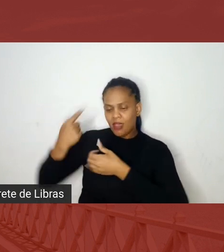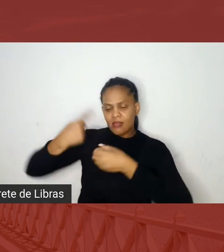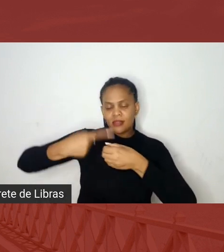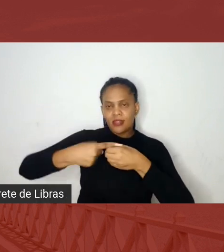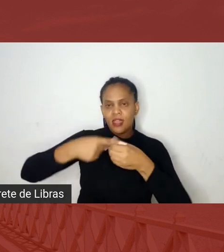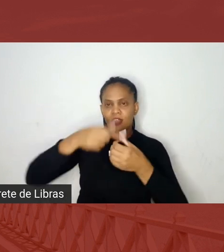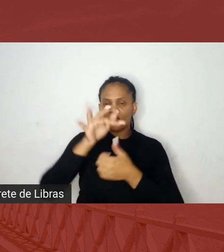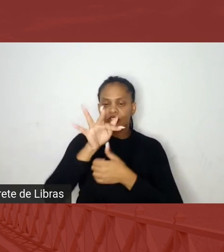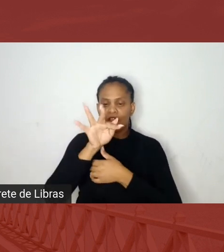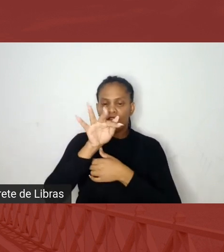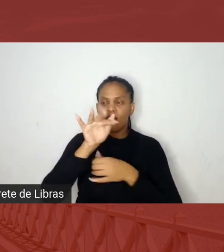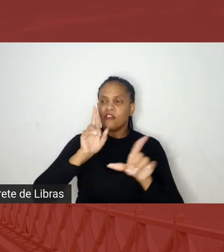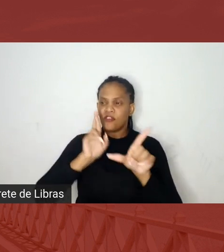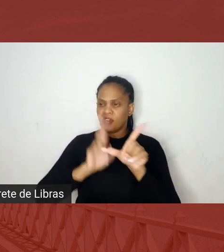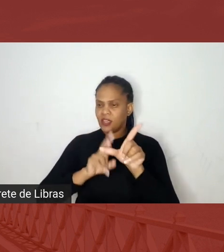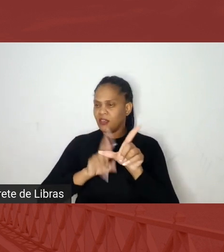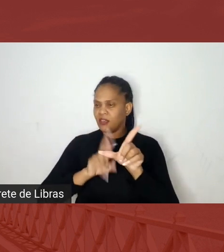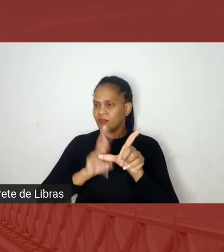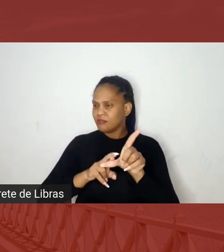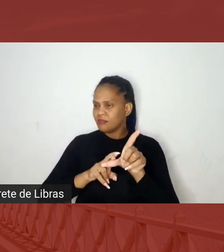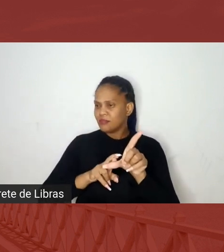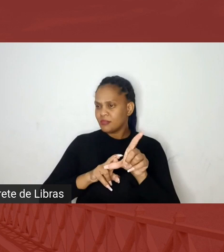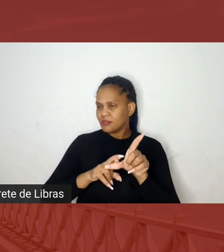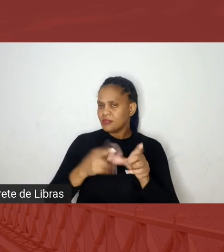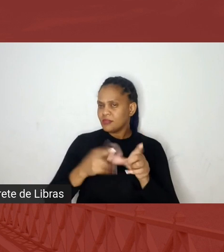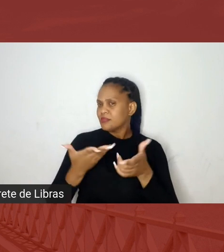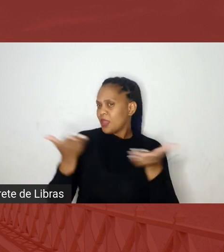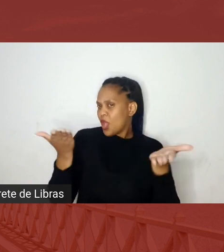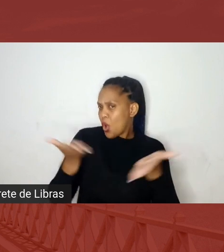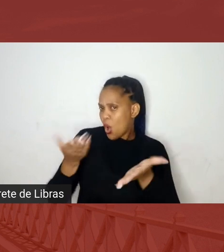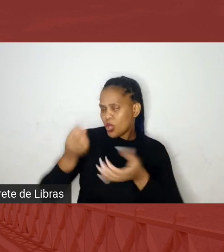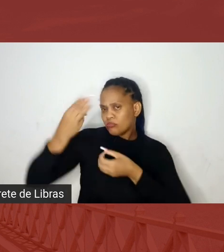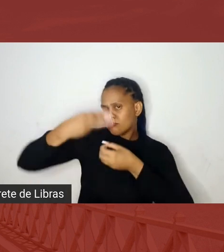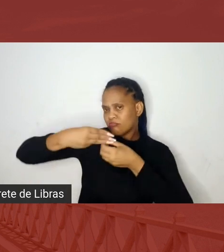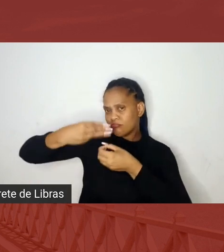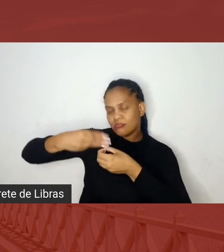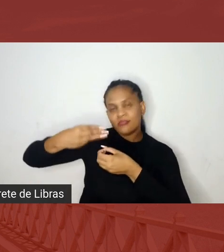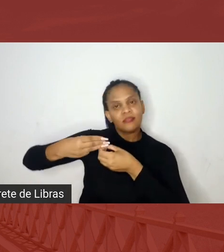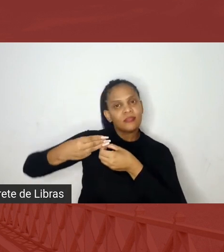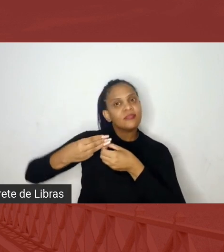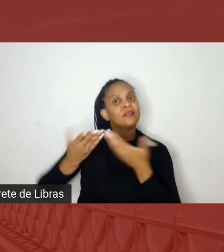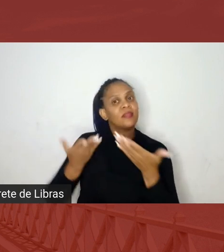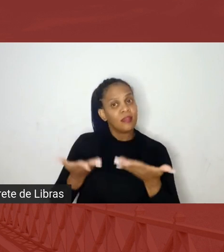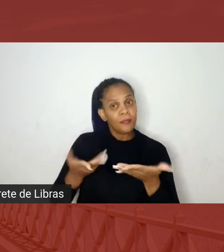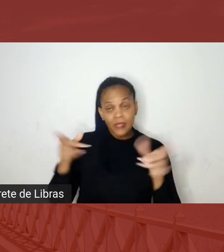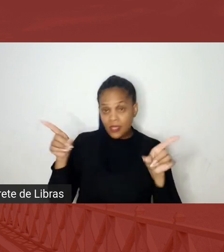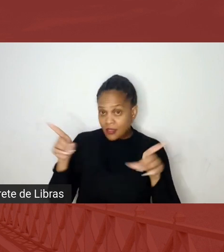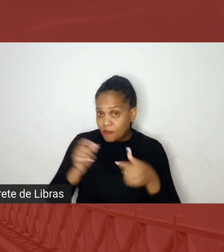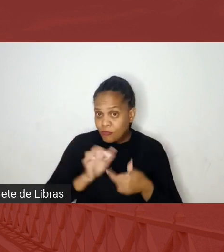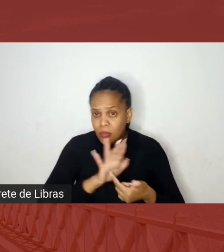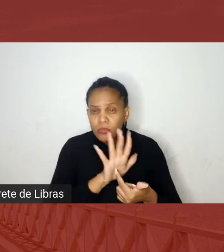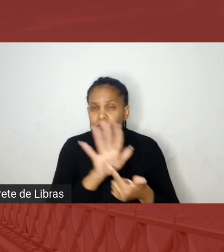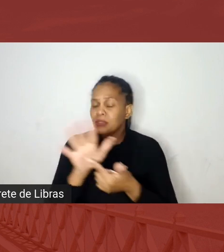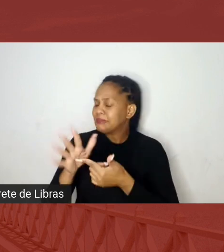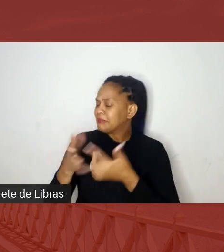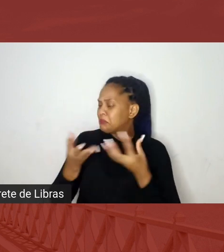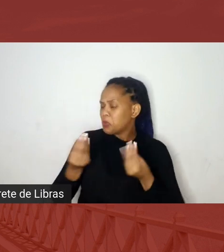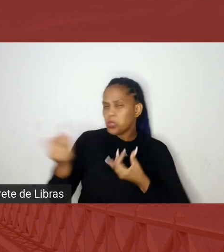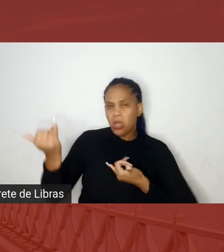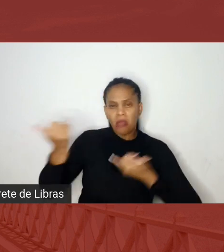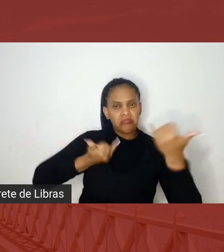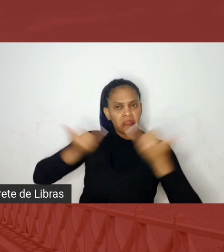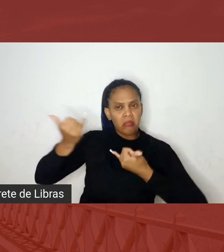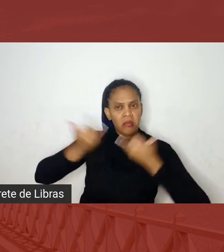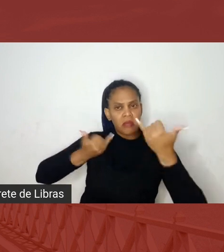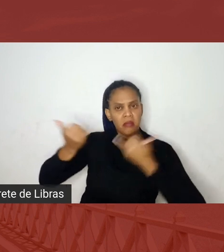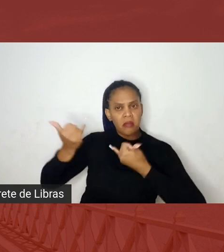é um município, se emancipou, mas também tinha alguns de lá, e isso foi trazendo, assim, um tanto de informação para mim, que eu falei para a Marta